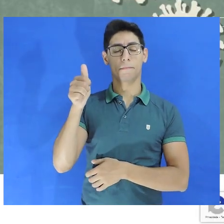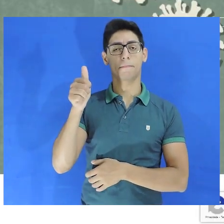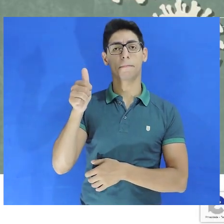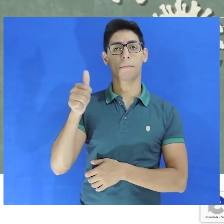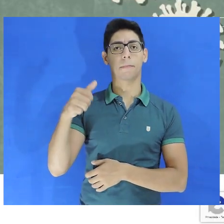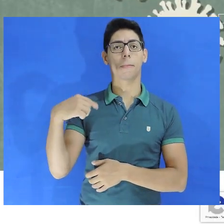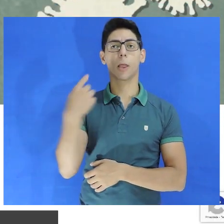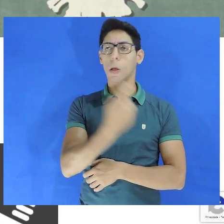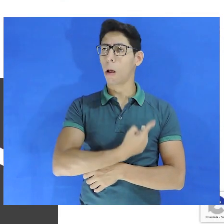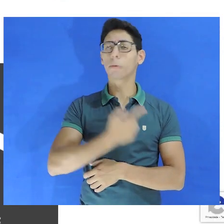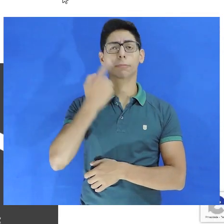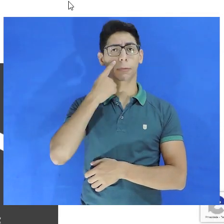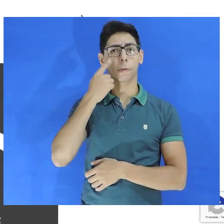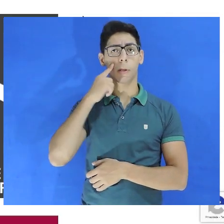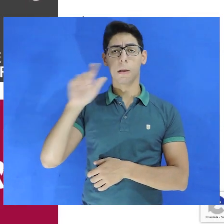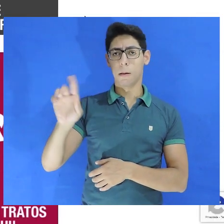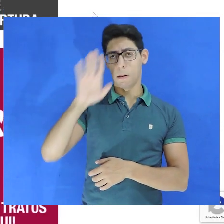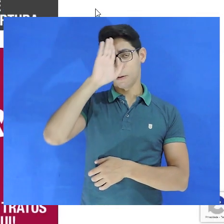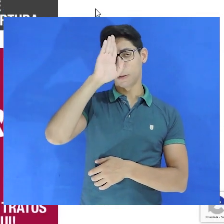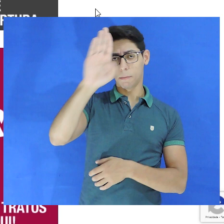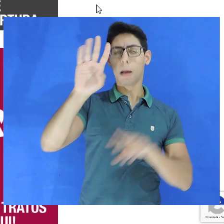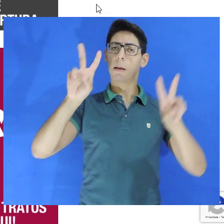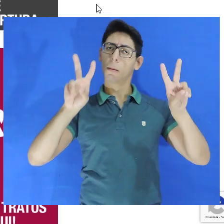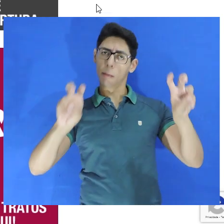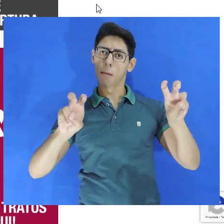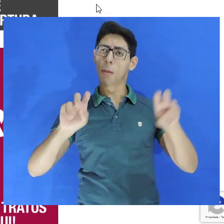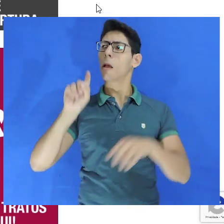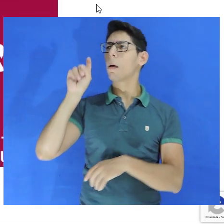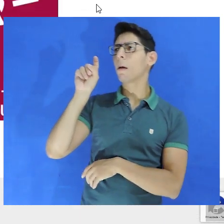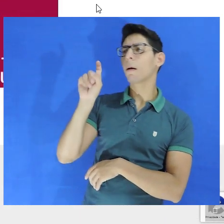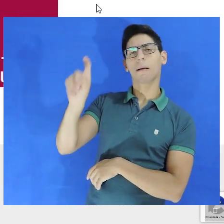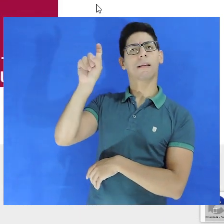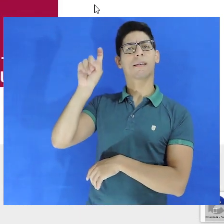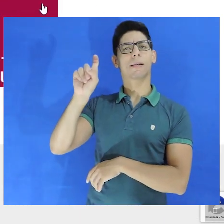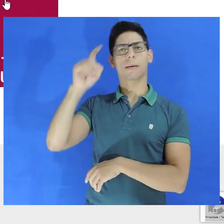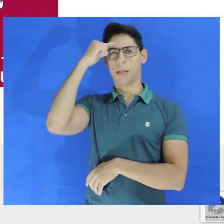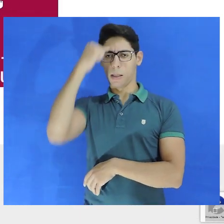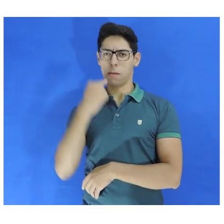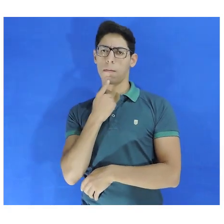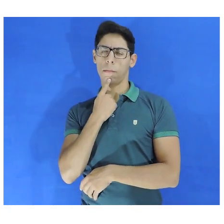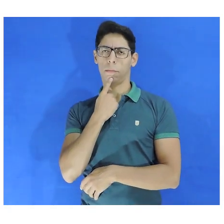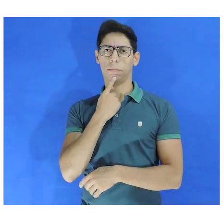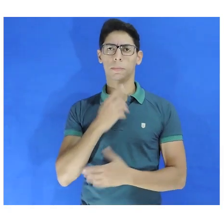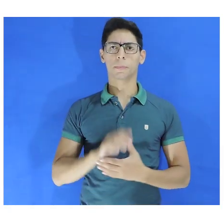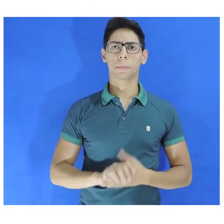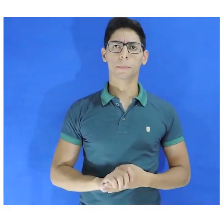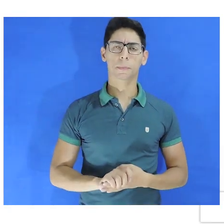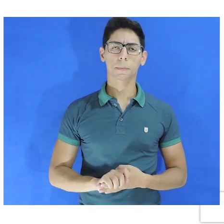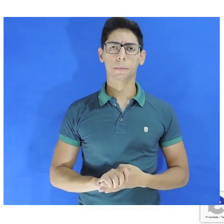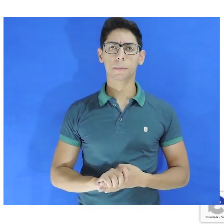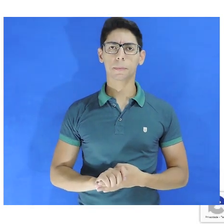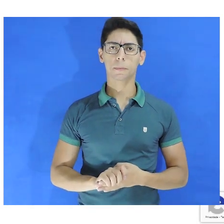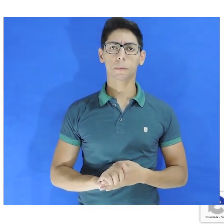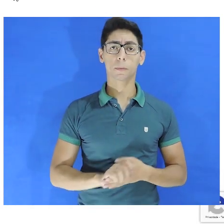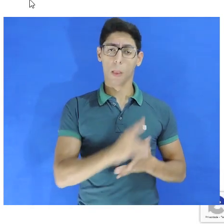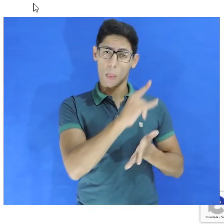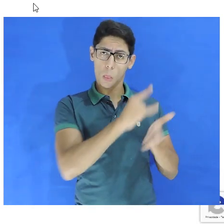Na primeira sessão, chamada Principais Temas, clique na imagem Torturas e Maus Tratos. Denuncie aqui.